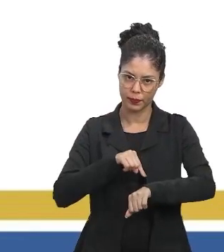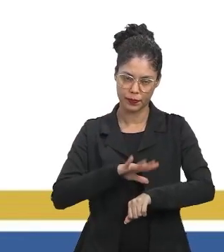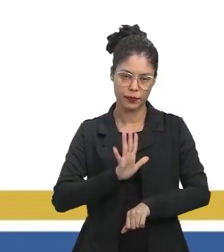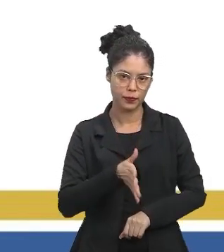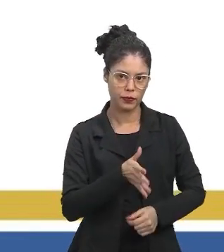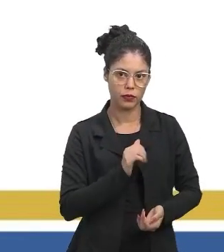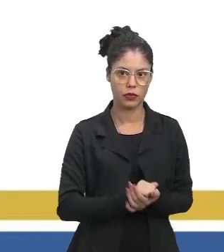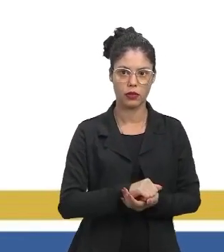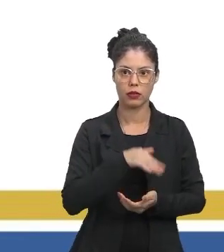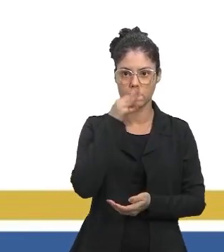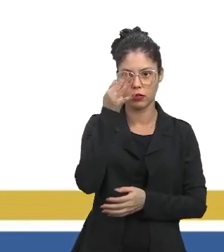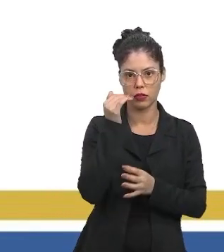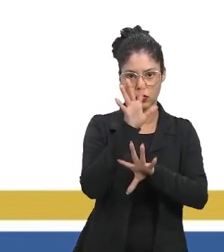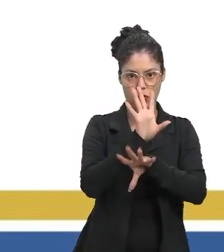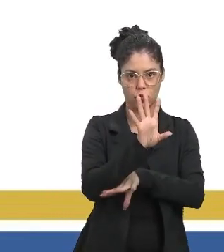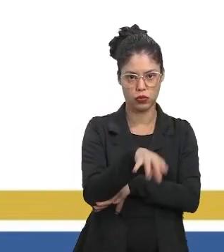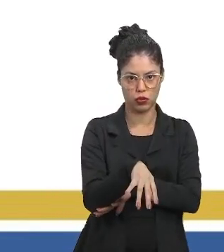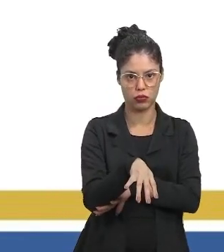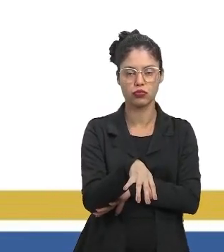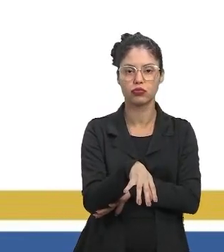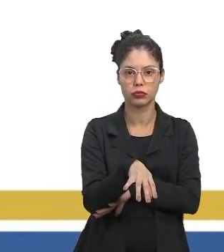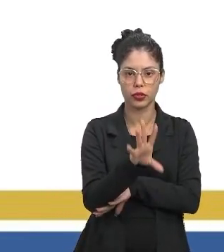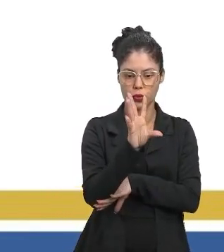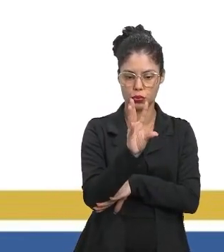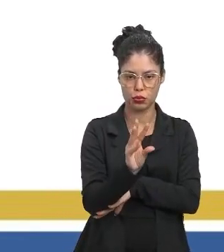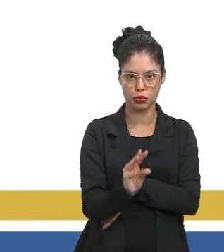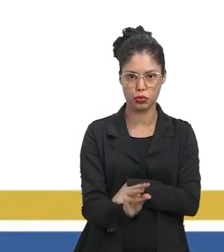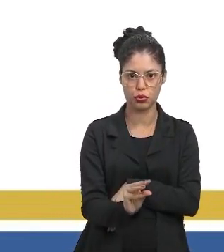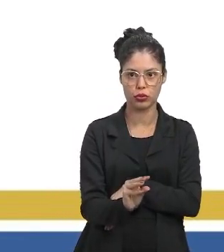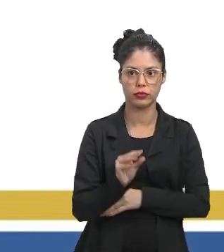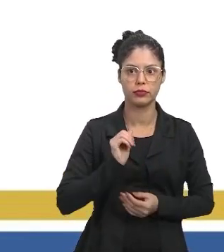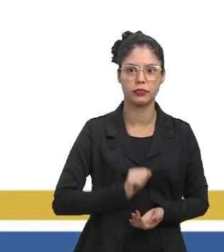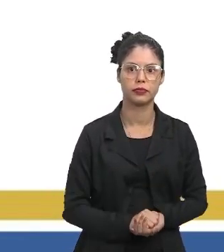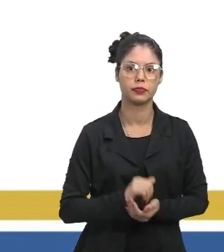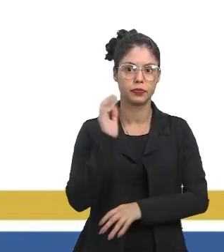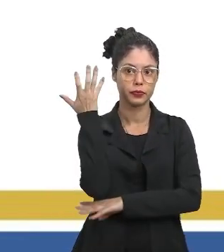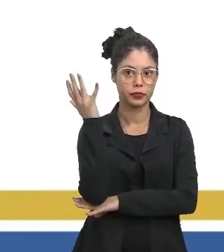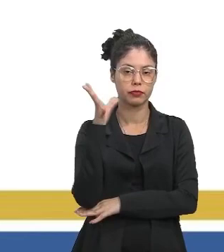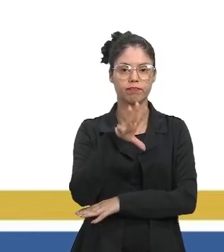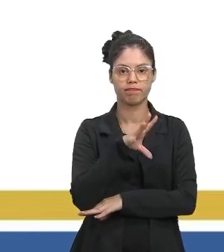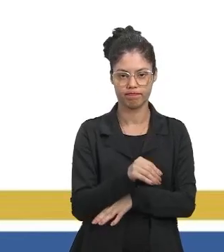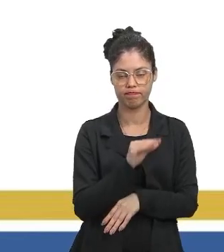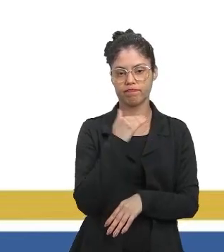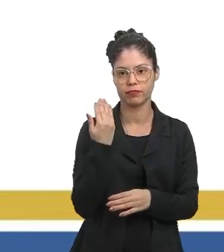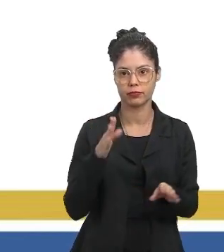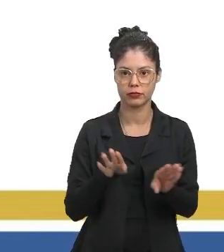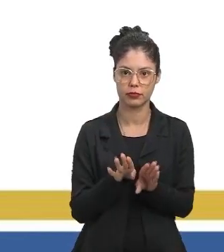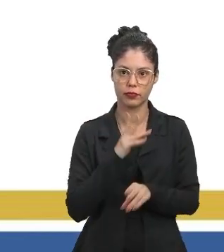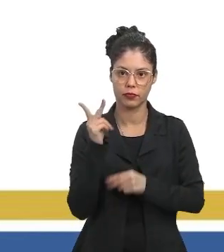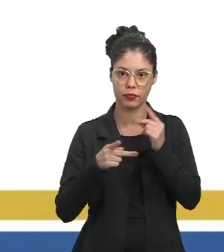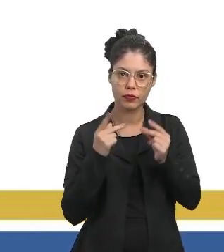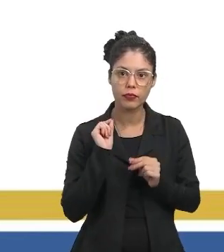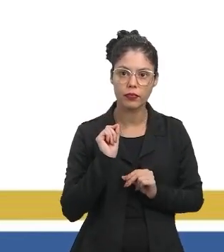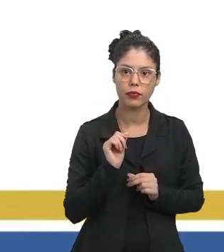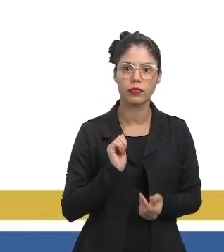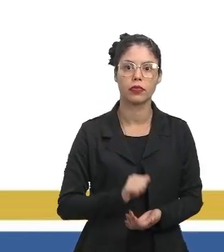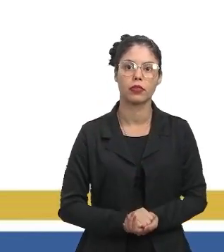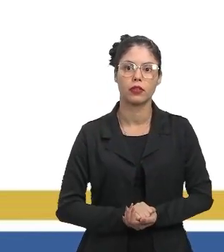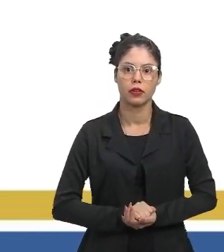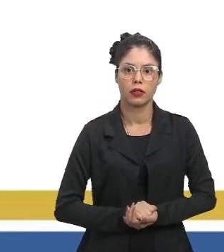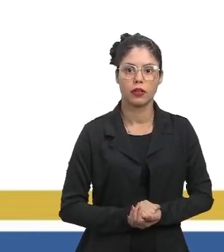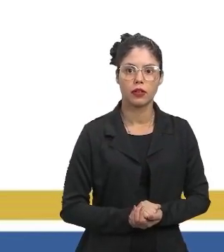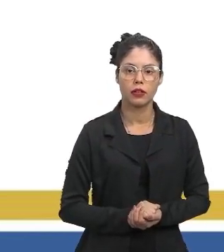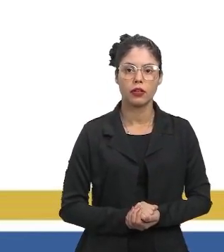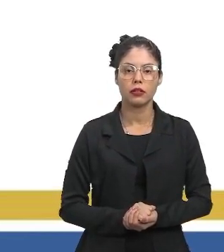e as flores todas mortas aí também, a árvore também morta. E diz o seguinte, disse o seguinte,